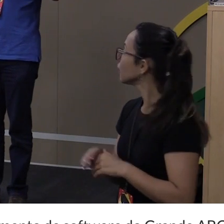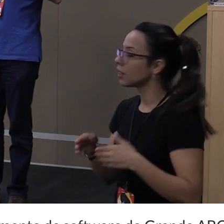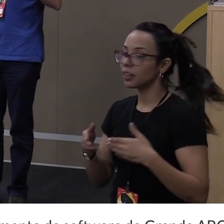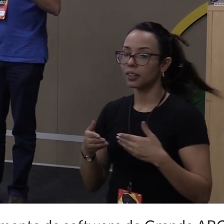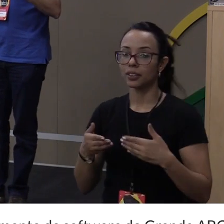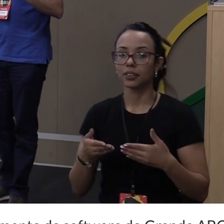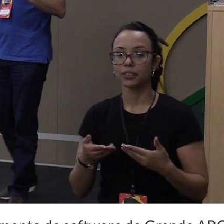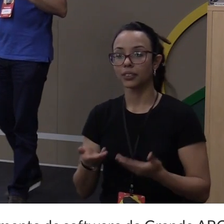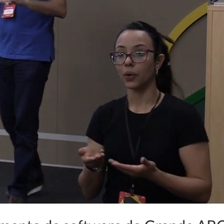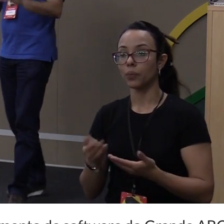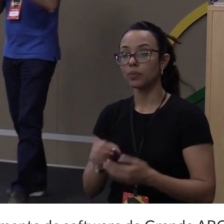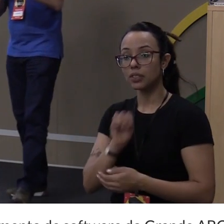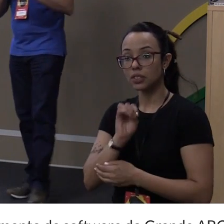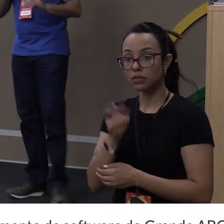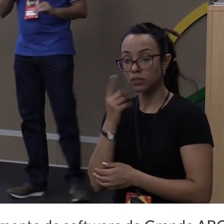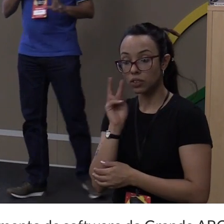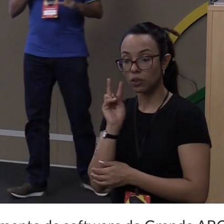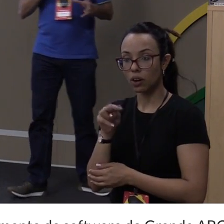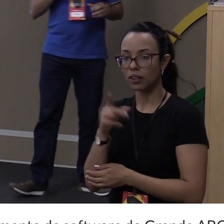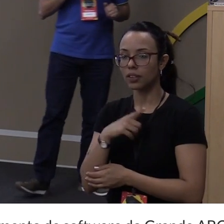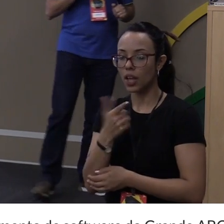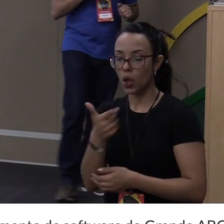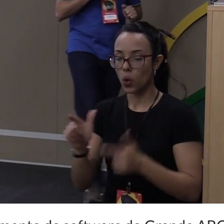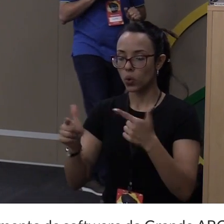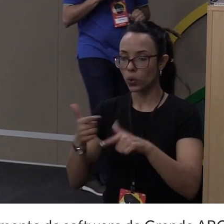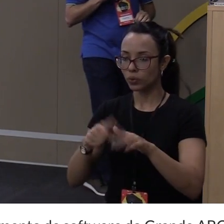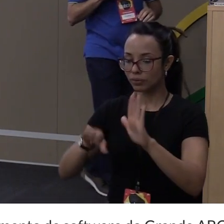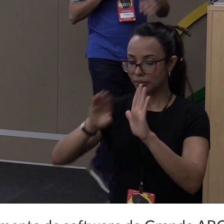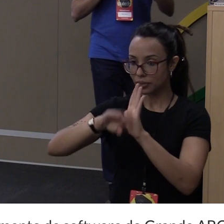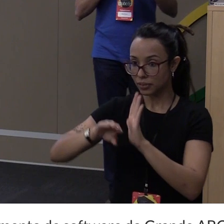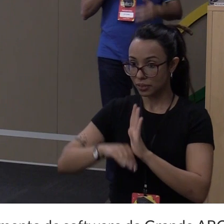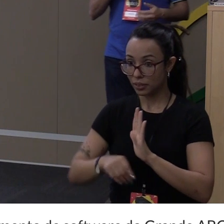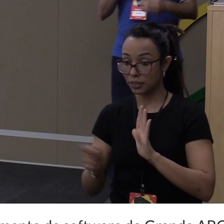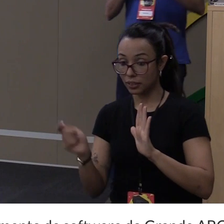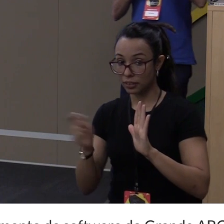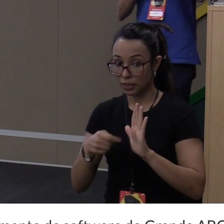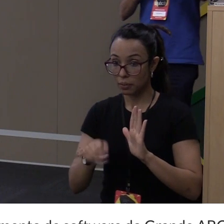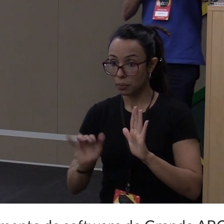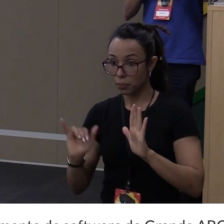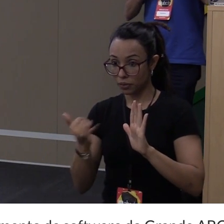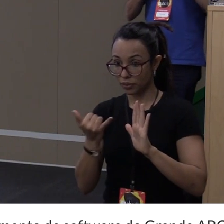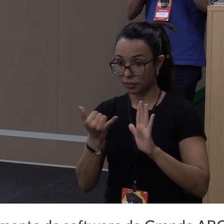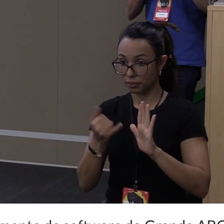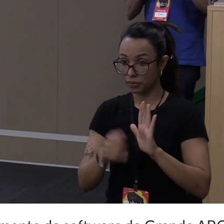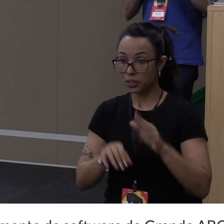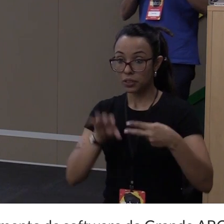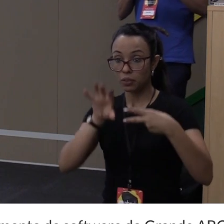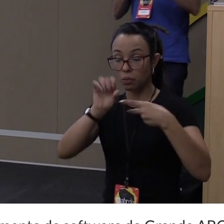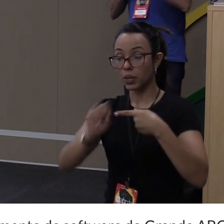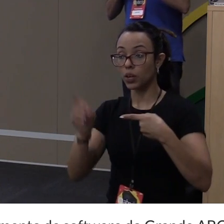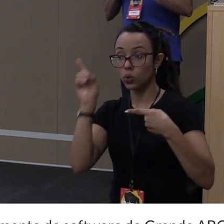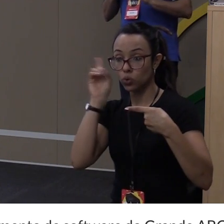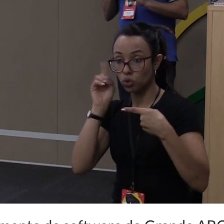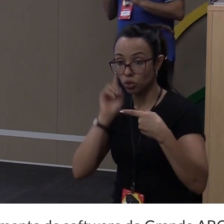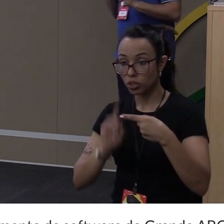algumas coisas mais que ele extrai, mas, para o exemplo, vai servir. Eu vou extrair a data e o link